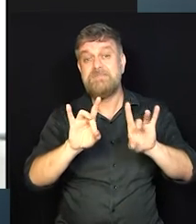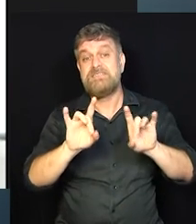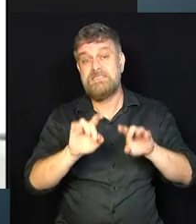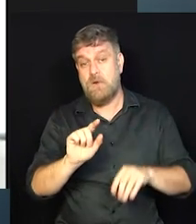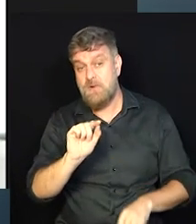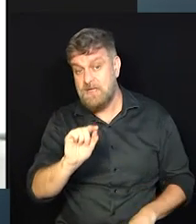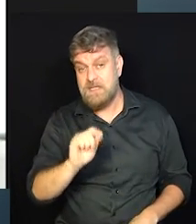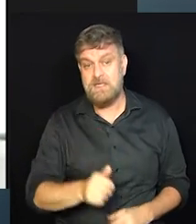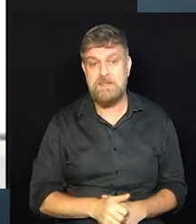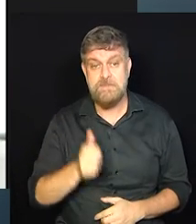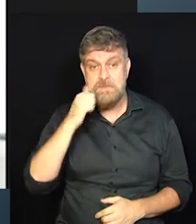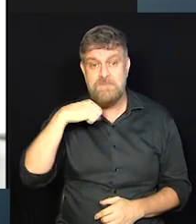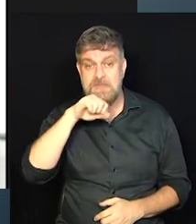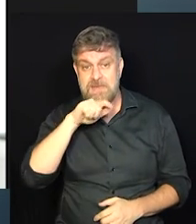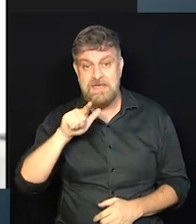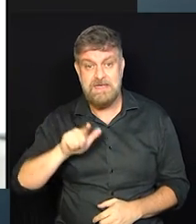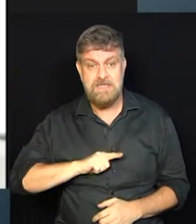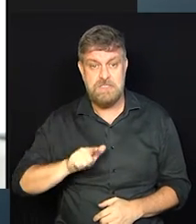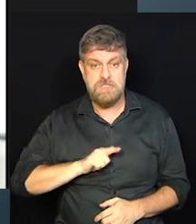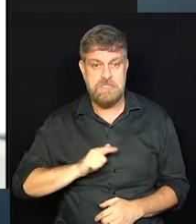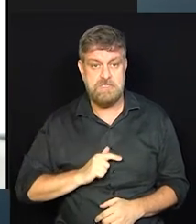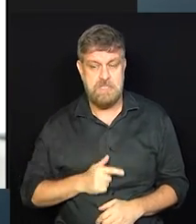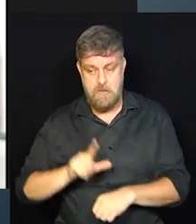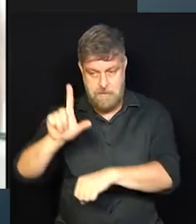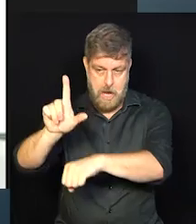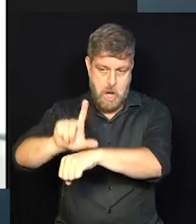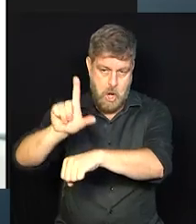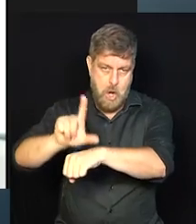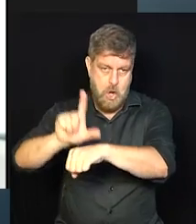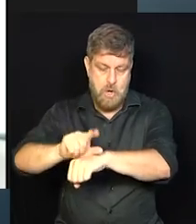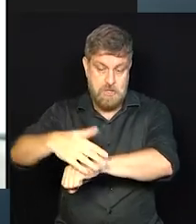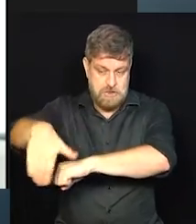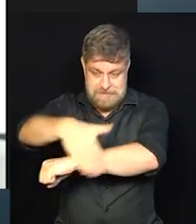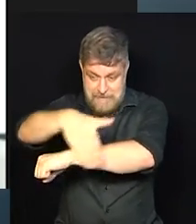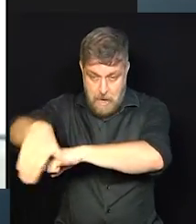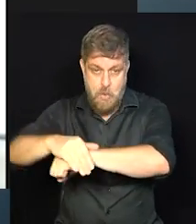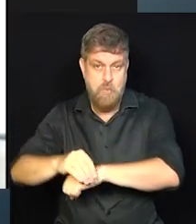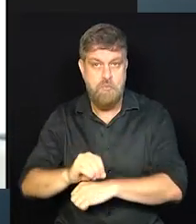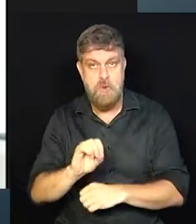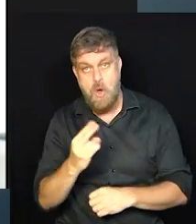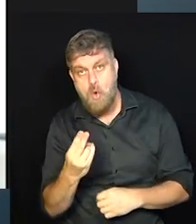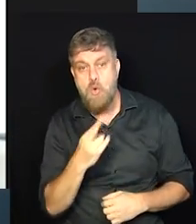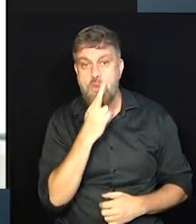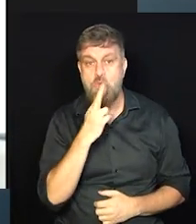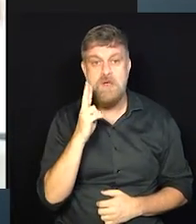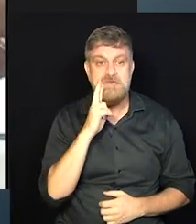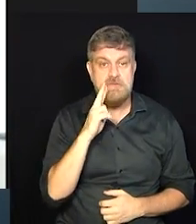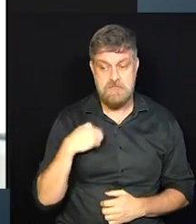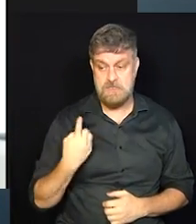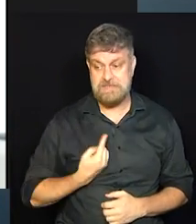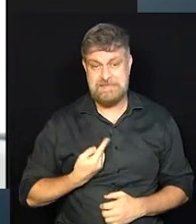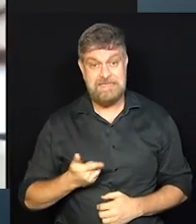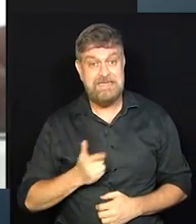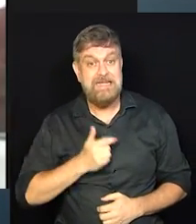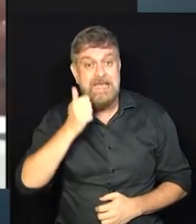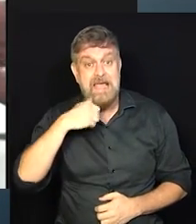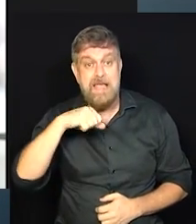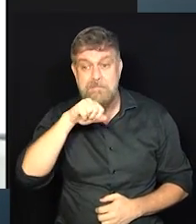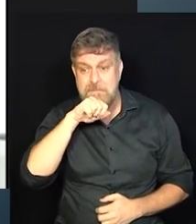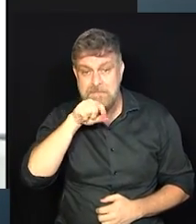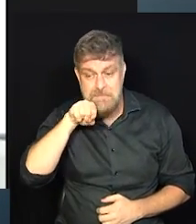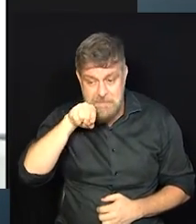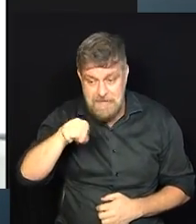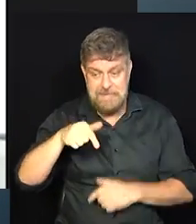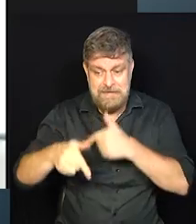aquelas que tinham negócios físicos de fato, uma loja de rua, um restaurante, a gente tem muitas